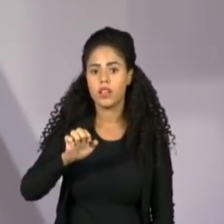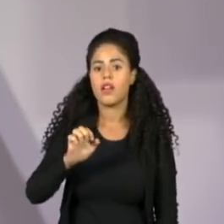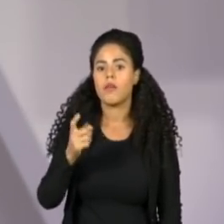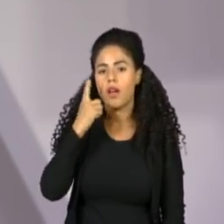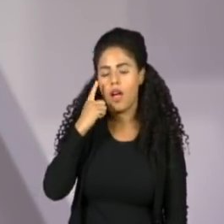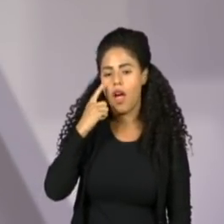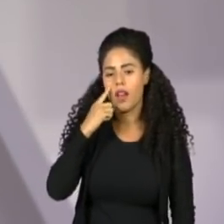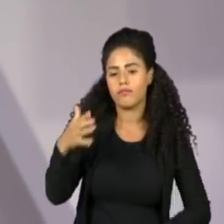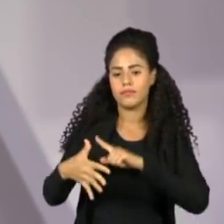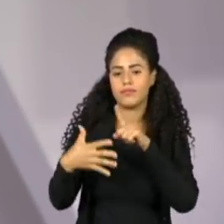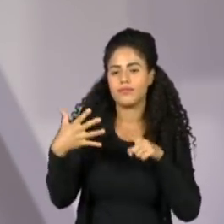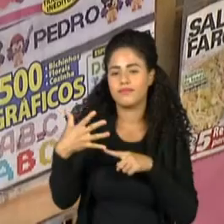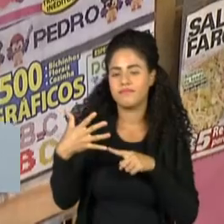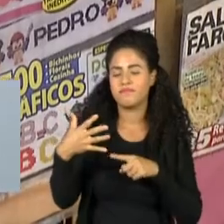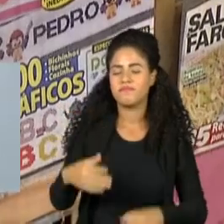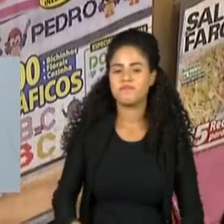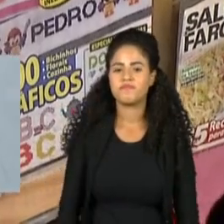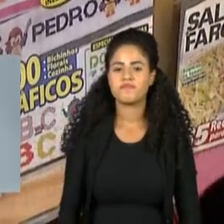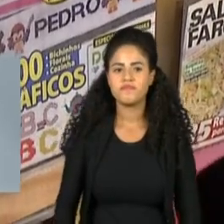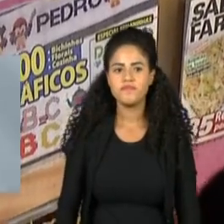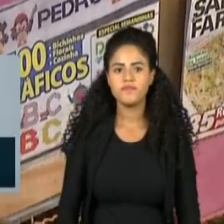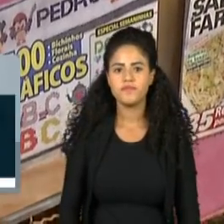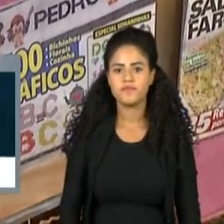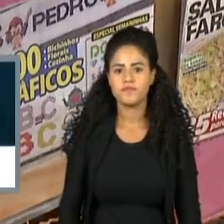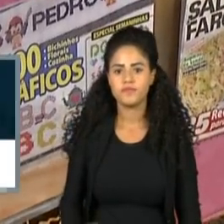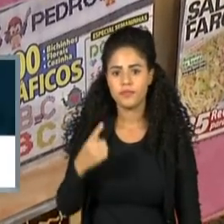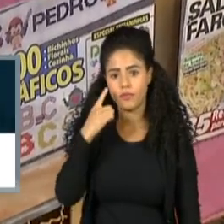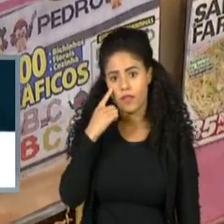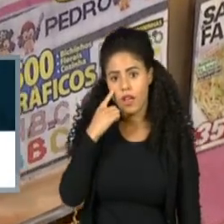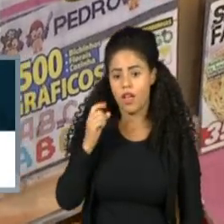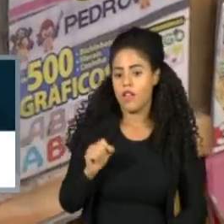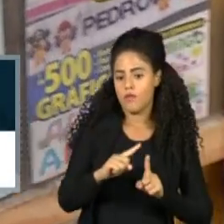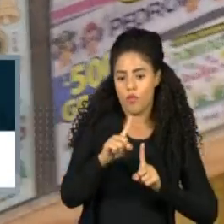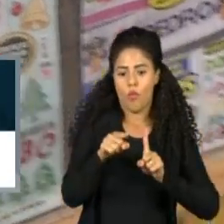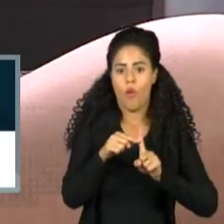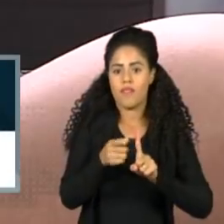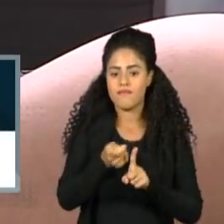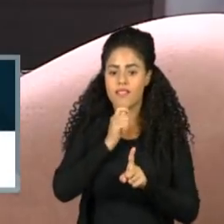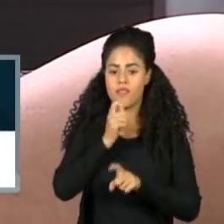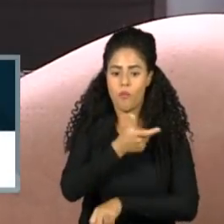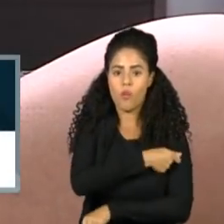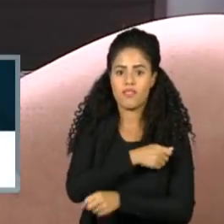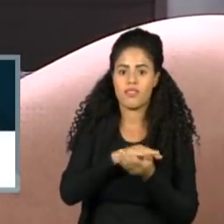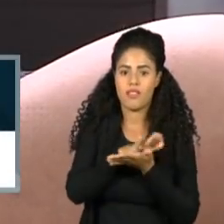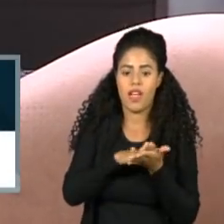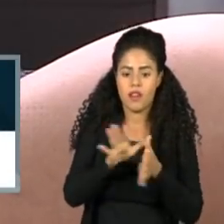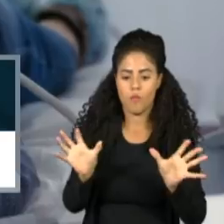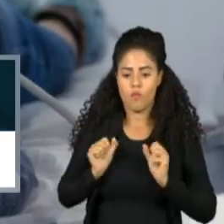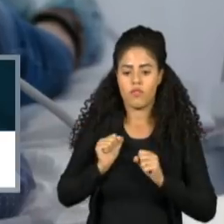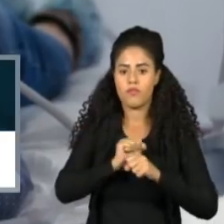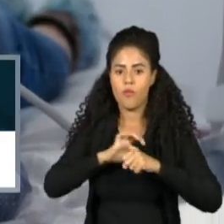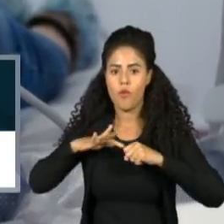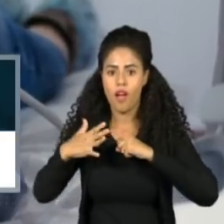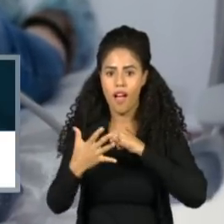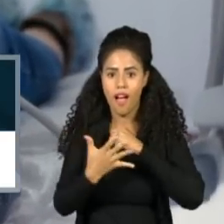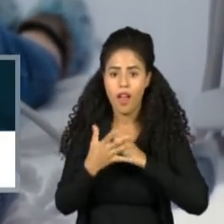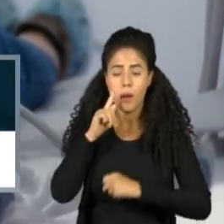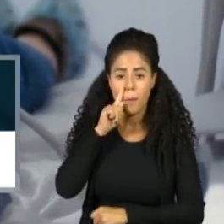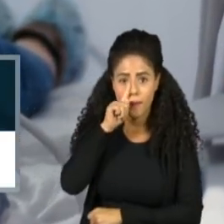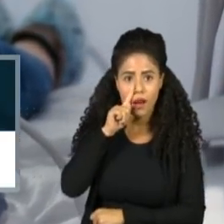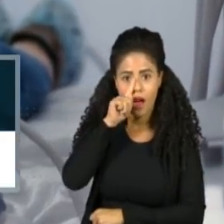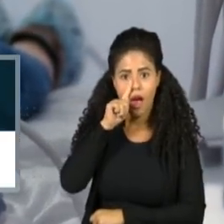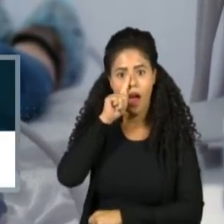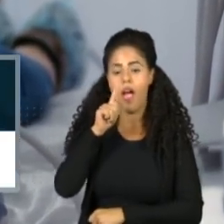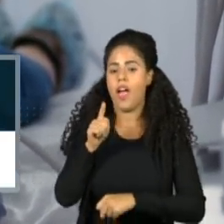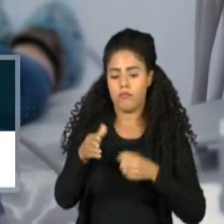destaques desta edição. Grávidas, não vacinadas e que tiveram Covid-19 correm mais risco